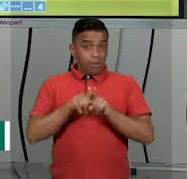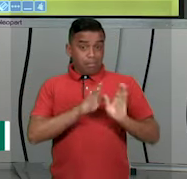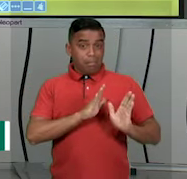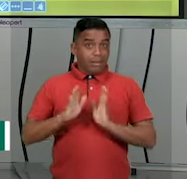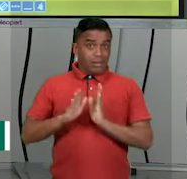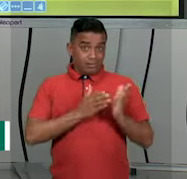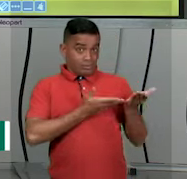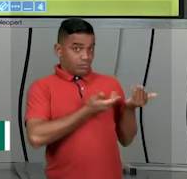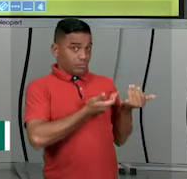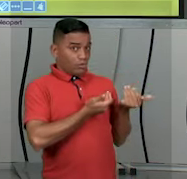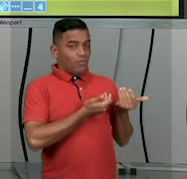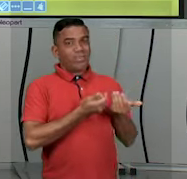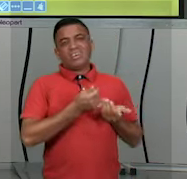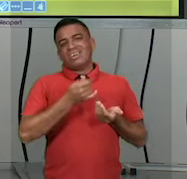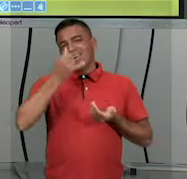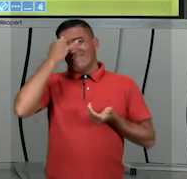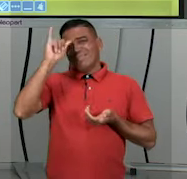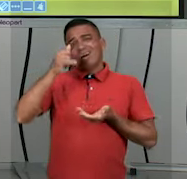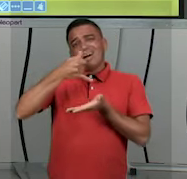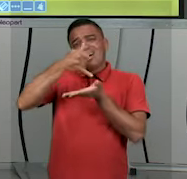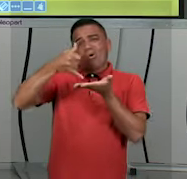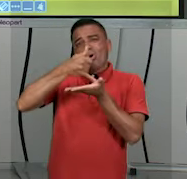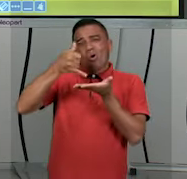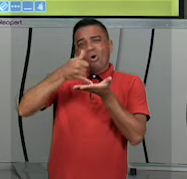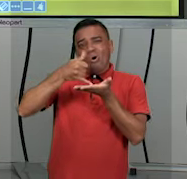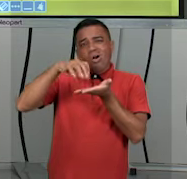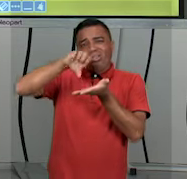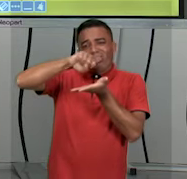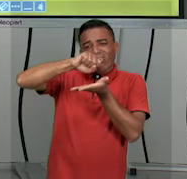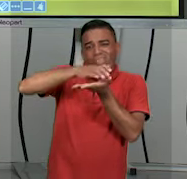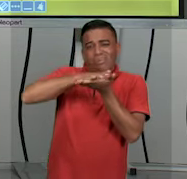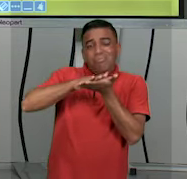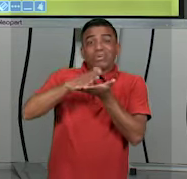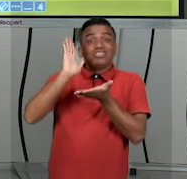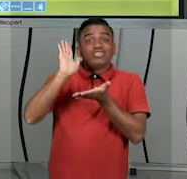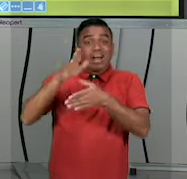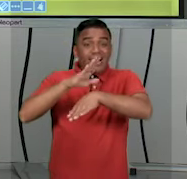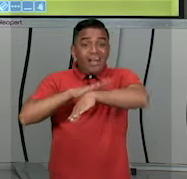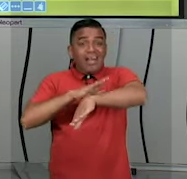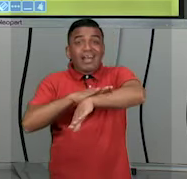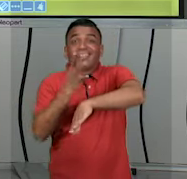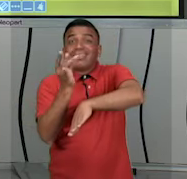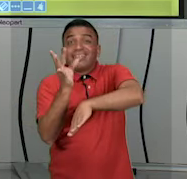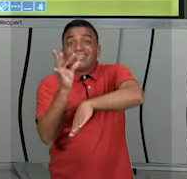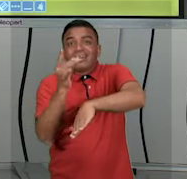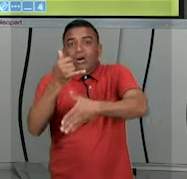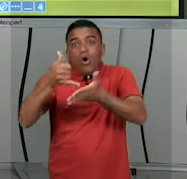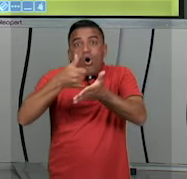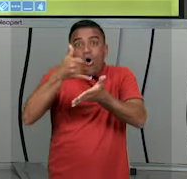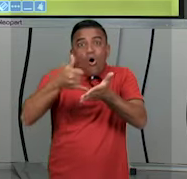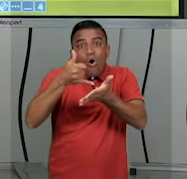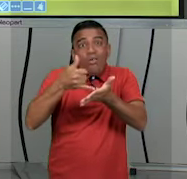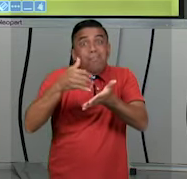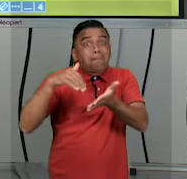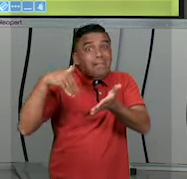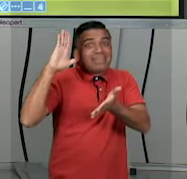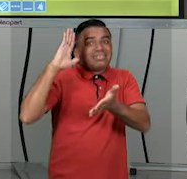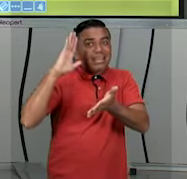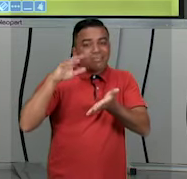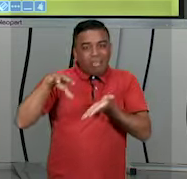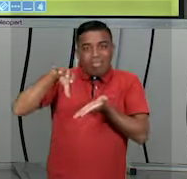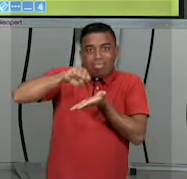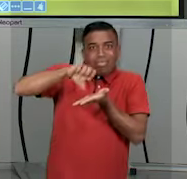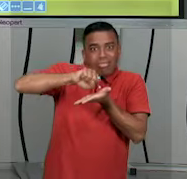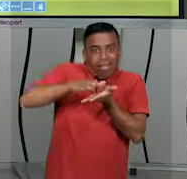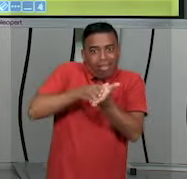que não contém óleo, porque a sua pele já está bastante oleosa e se você colocar ainda mais óleo, vai